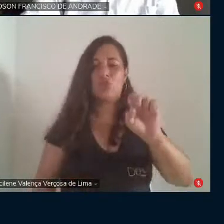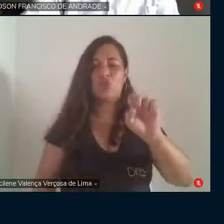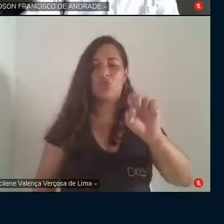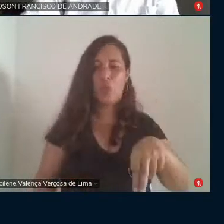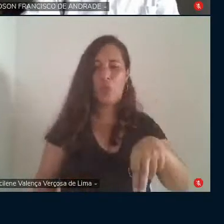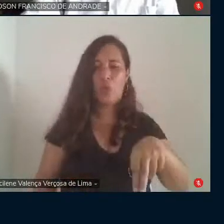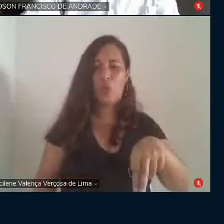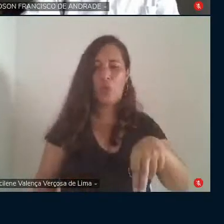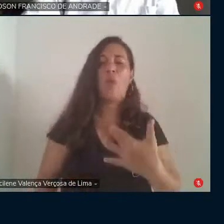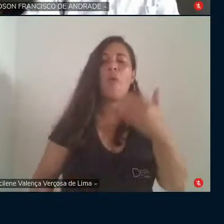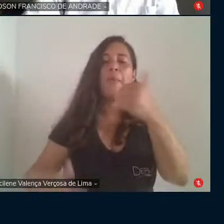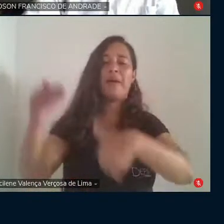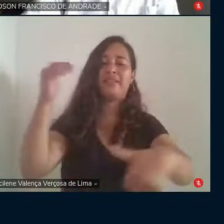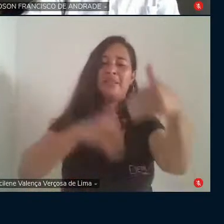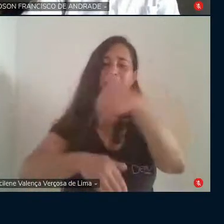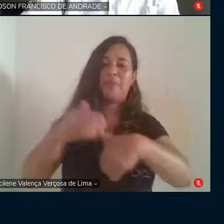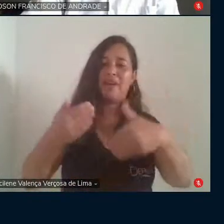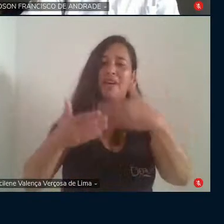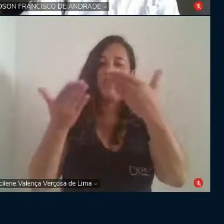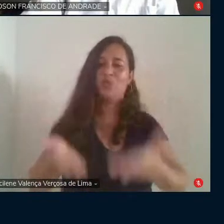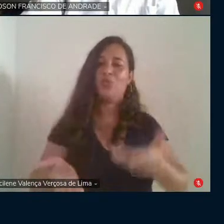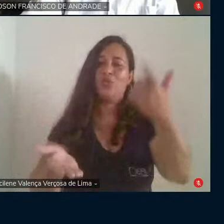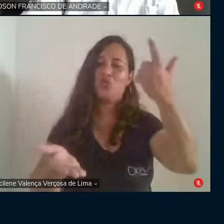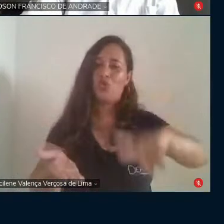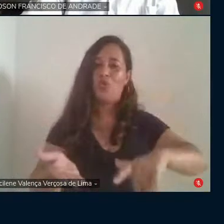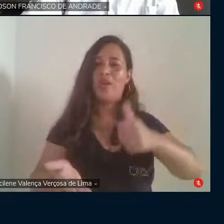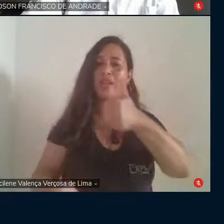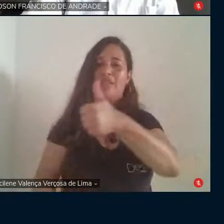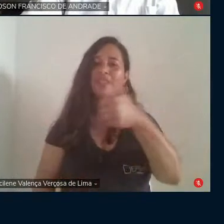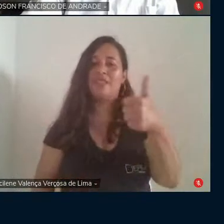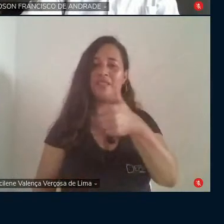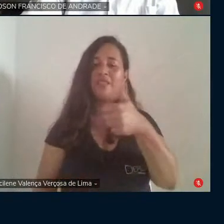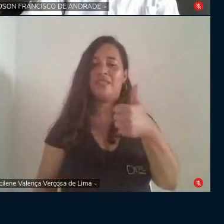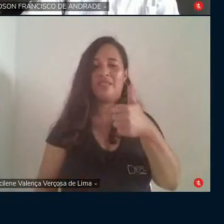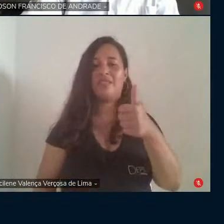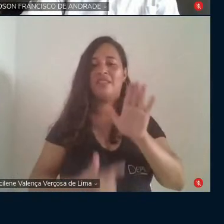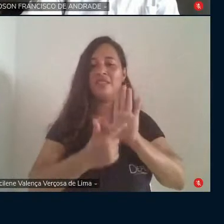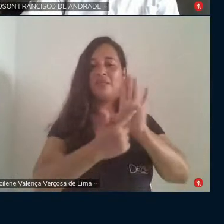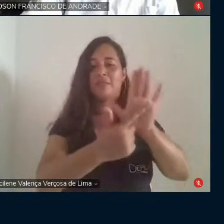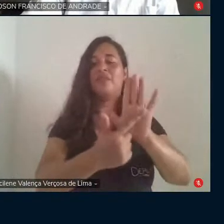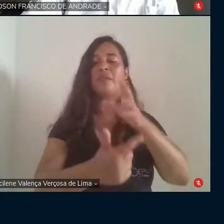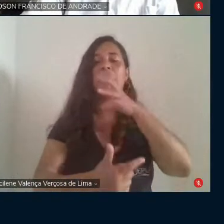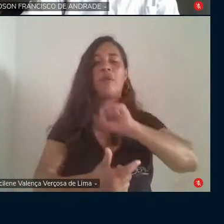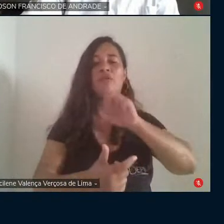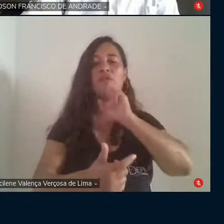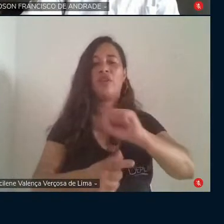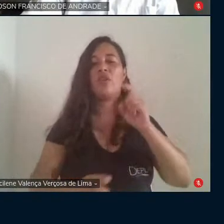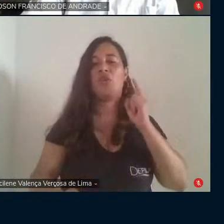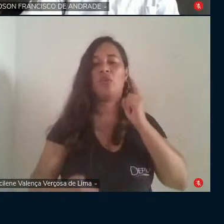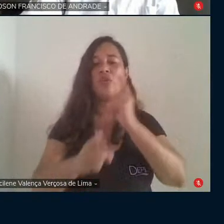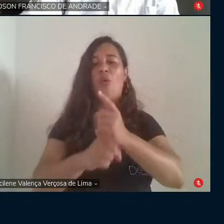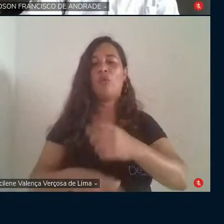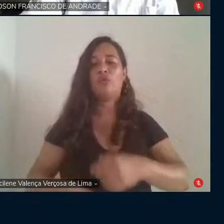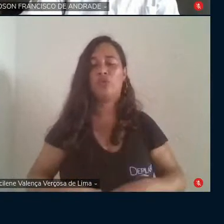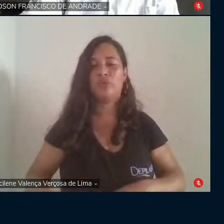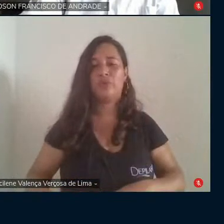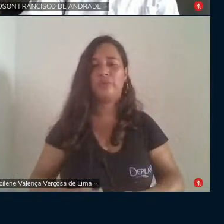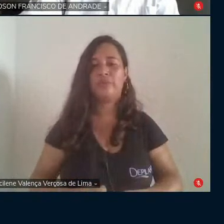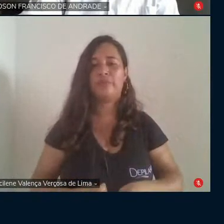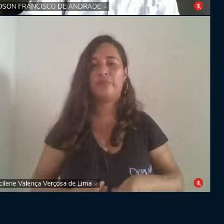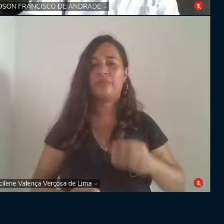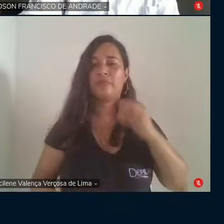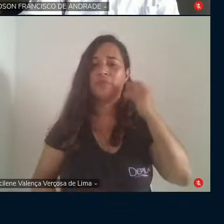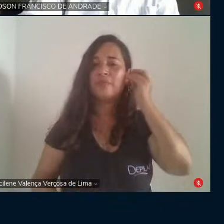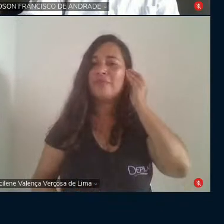participando do 10º Seminário Paulo Freire, do 9º Encontro de Cátedras, um forte abraço a